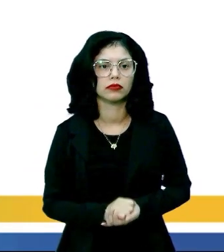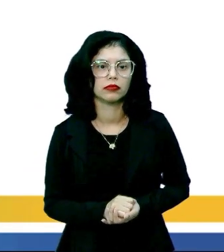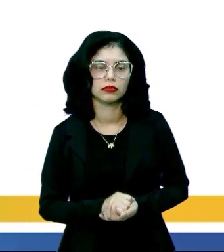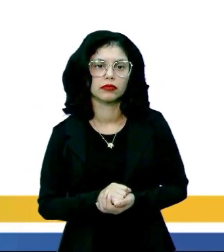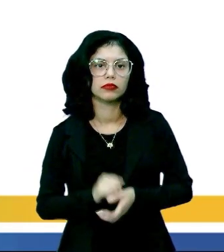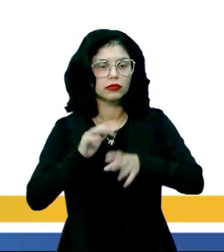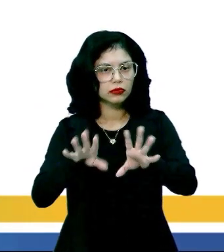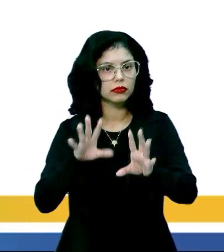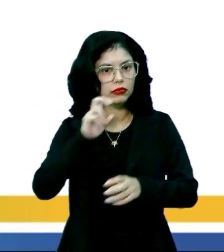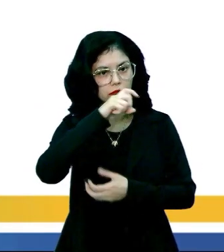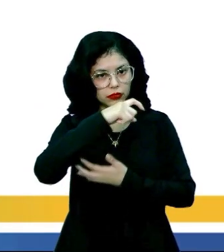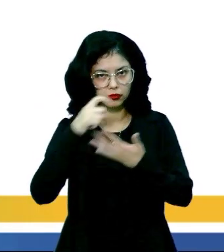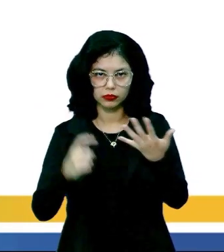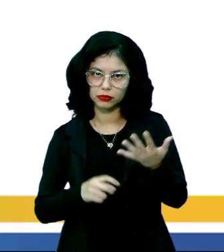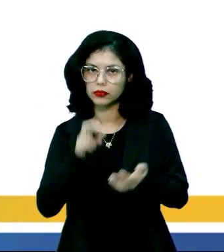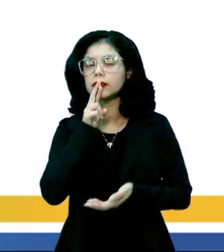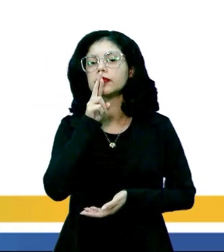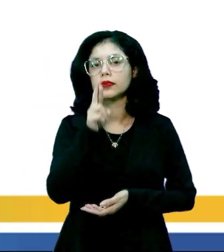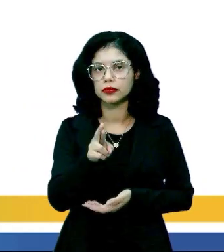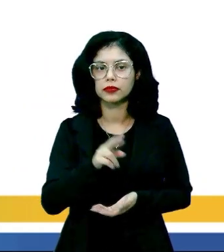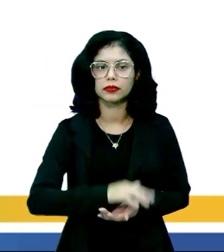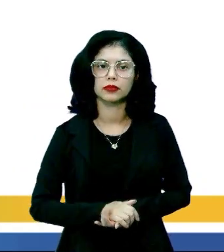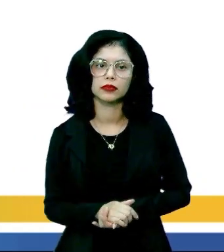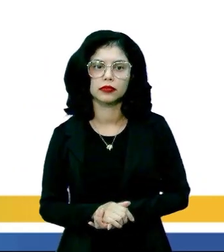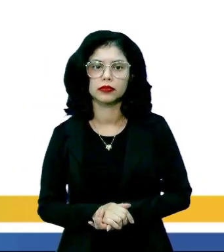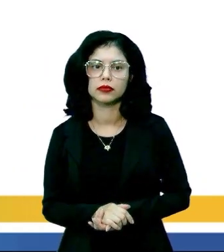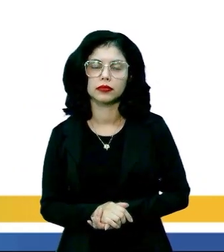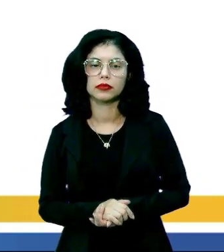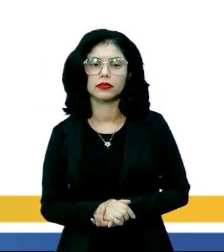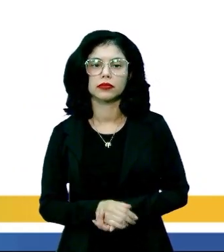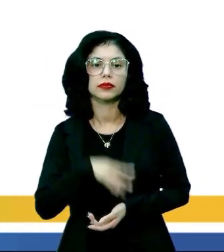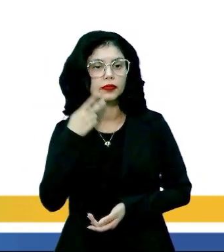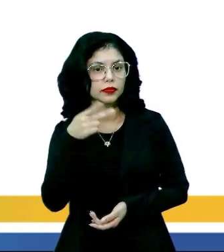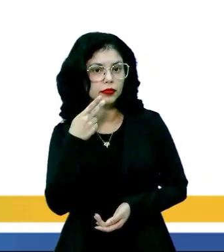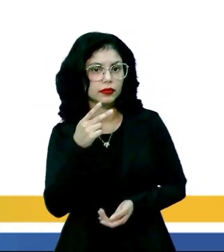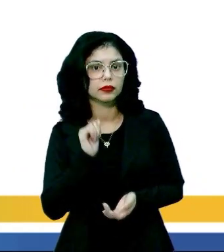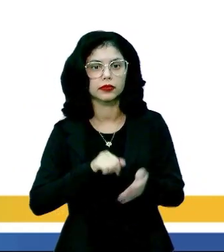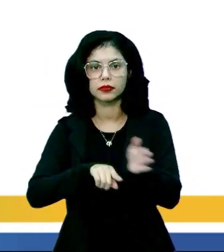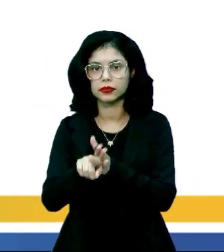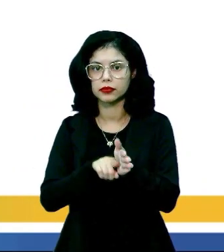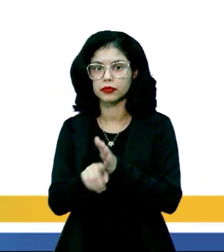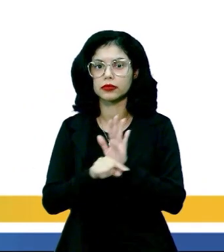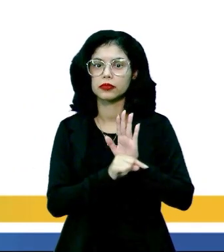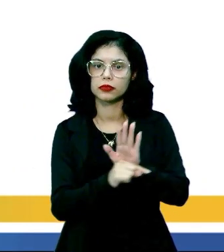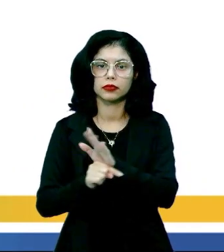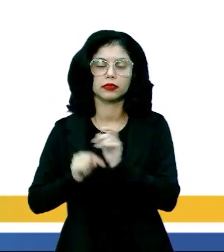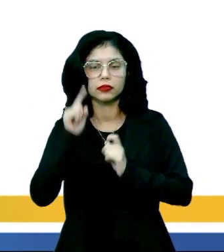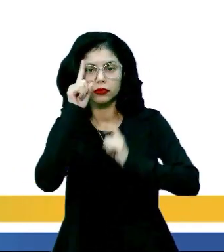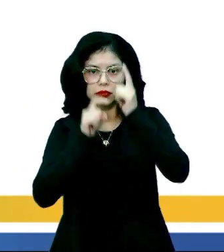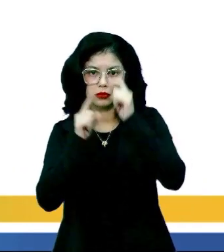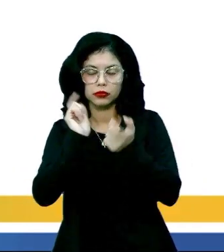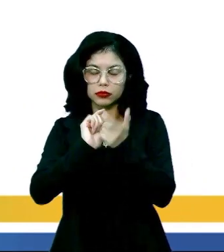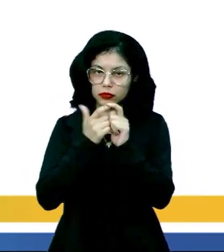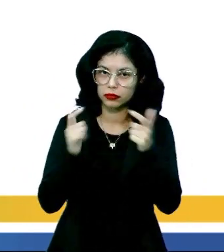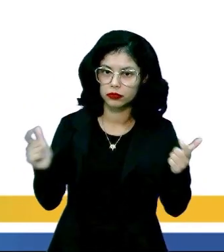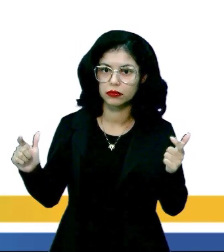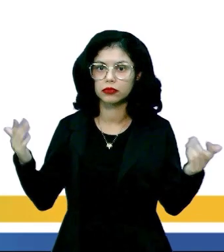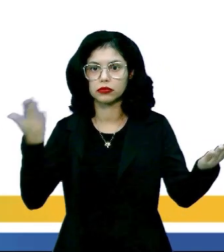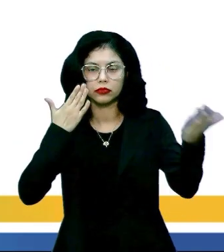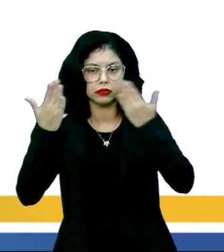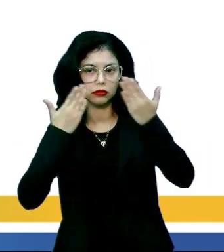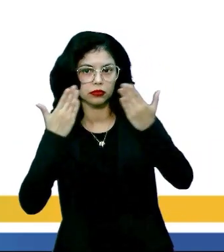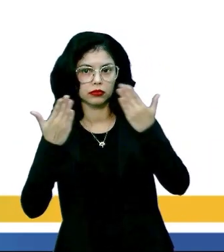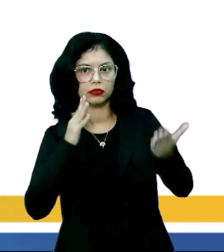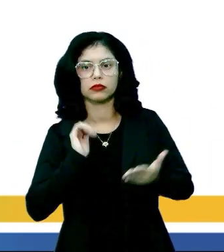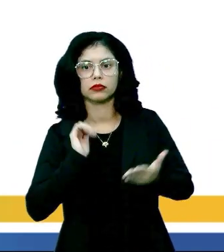e as cinco possibilidades de resposta? A fala da pesquisadora revela uma preocupação